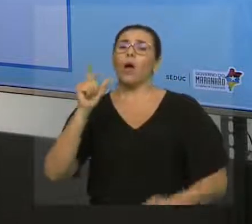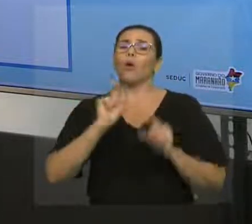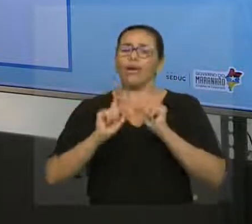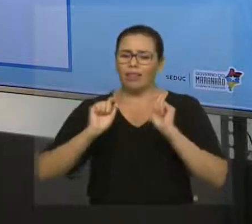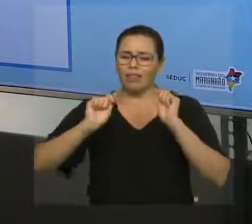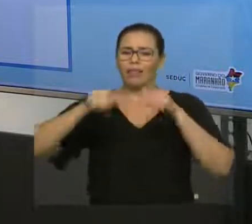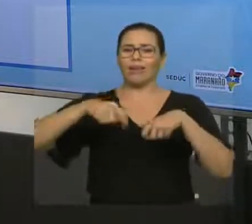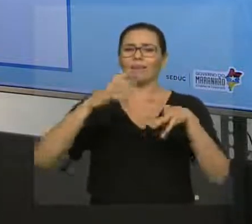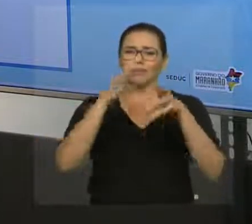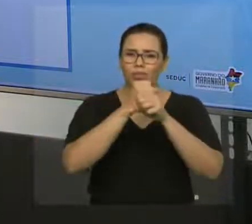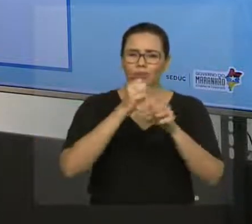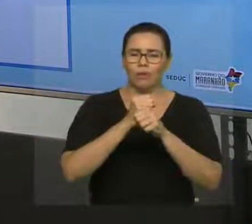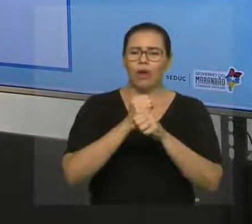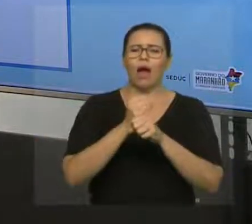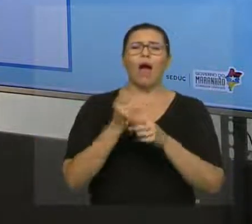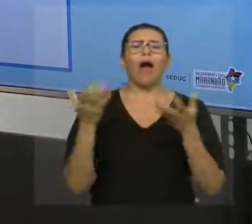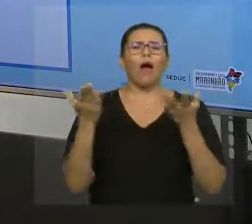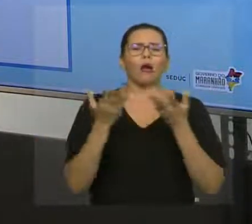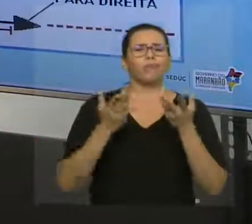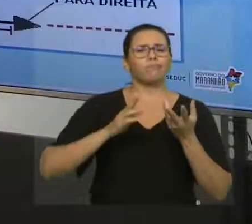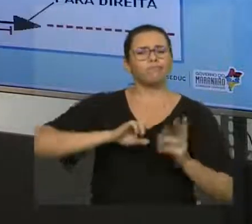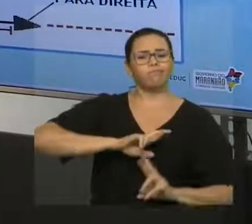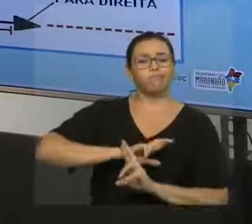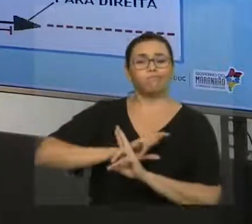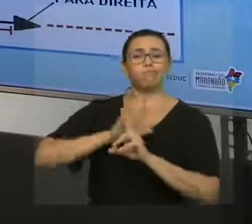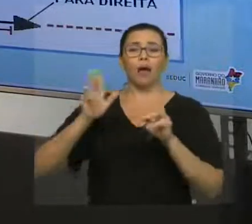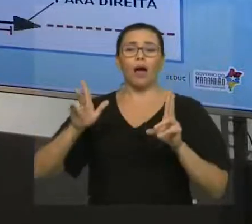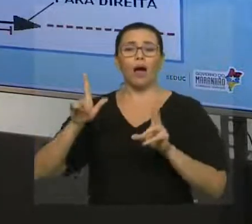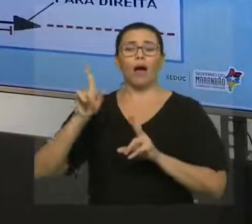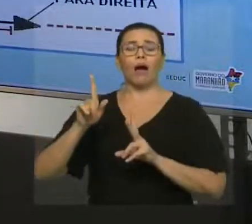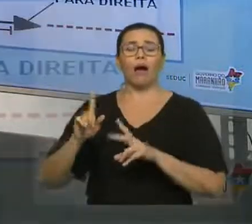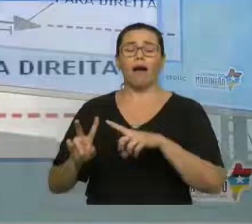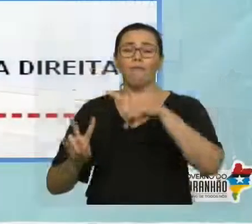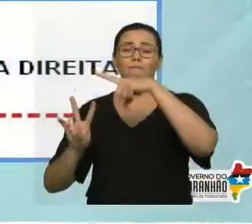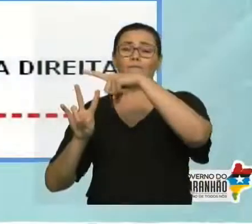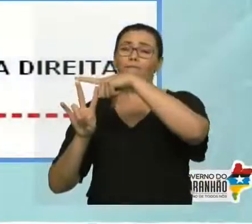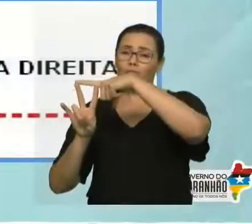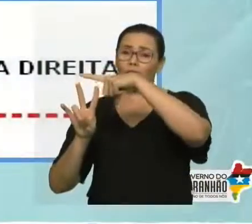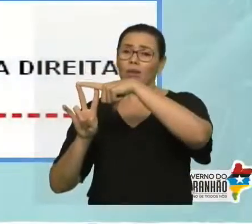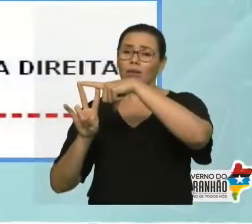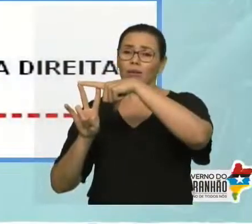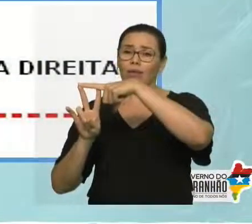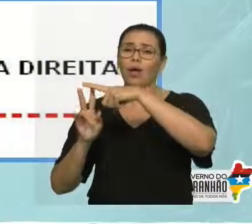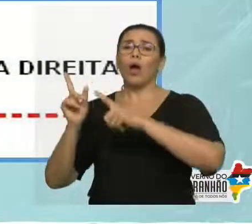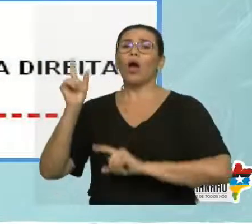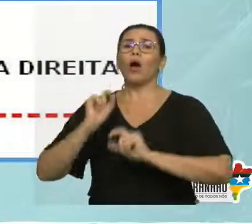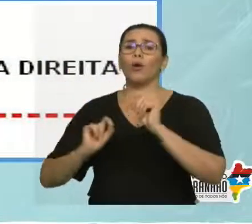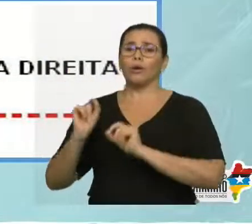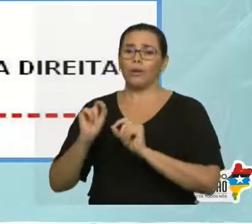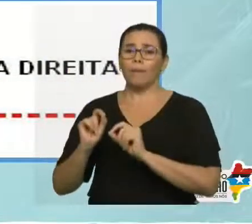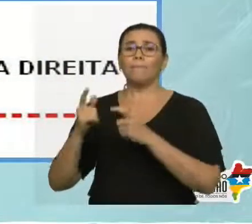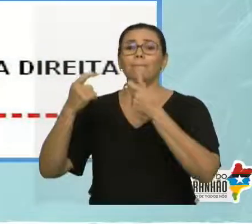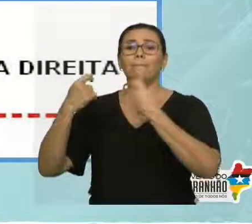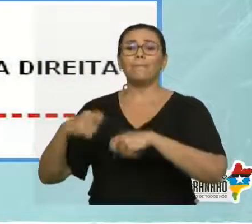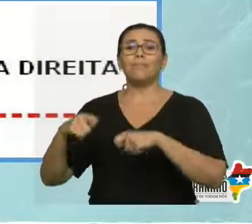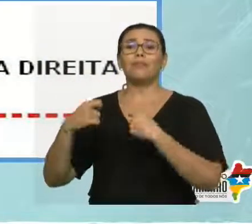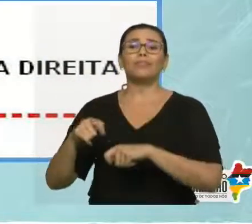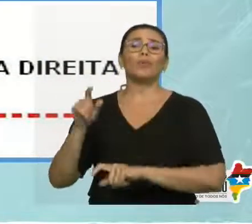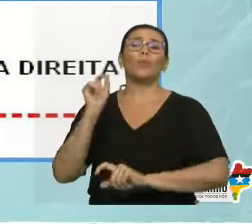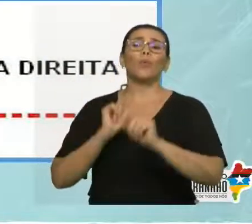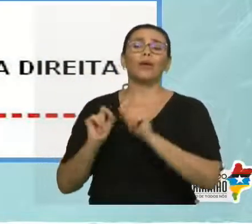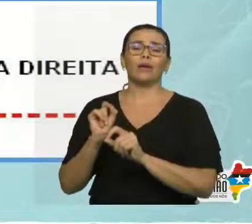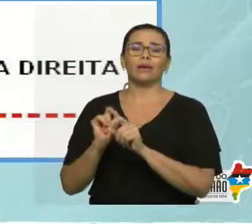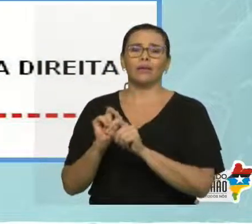grandezas físicas vetoriais? Bem, as grandezas físicas vetoriais são grandezas físicas que necessitam de